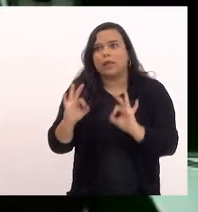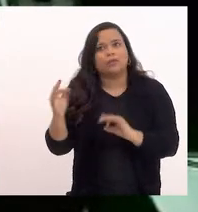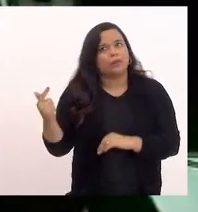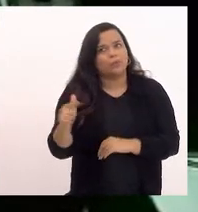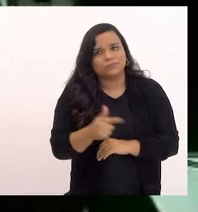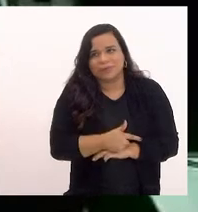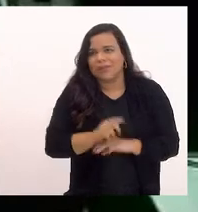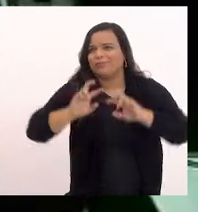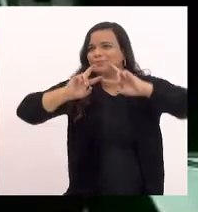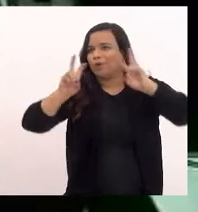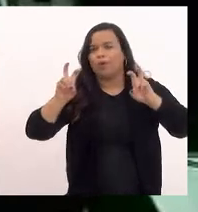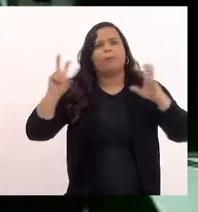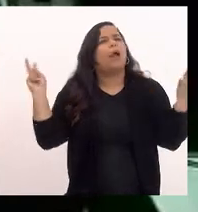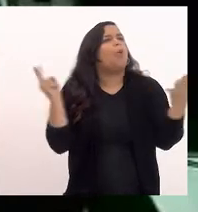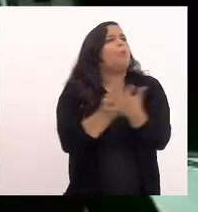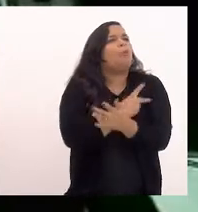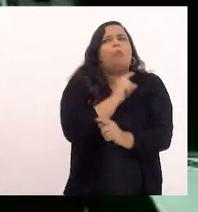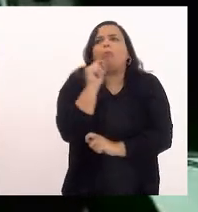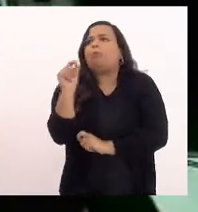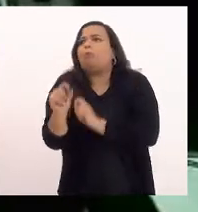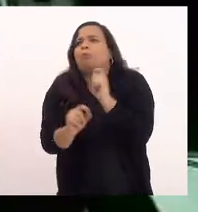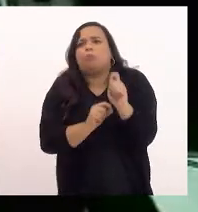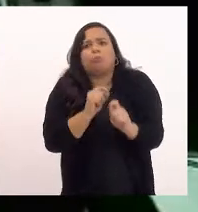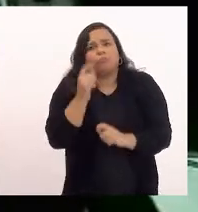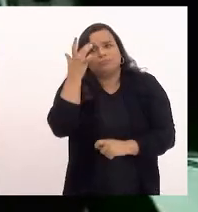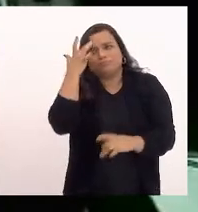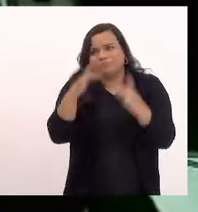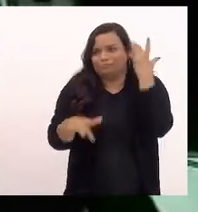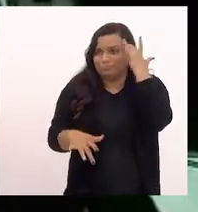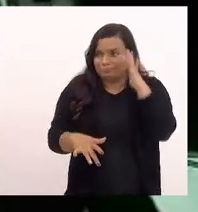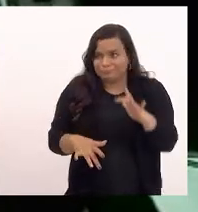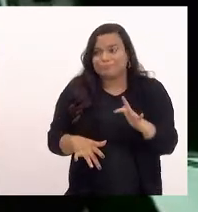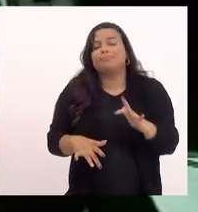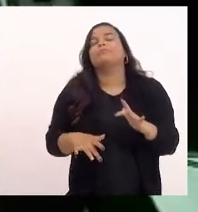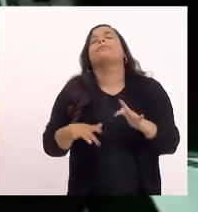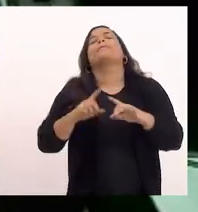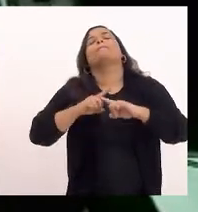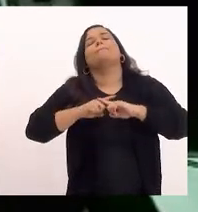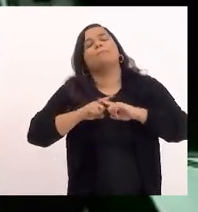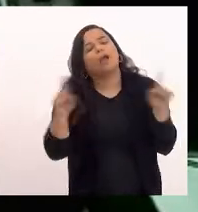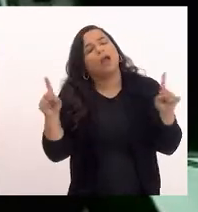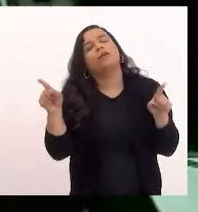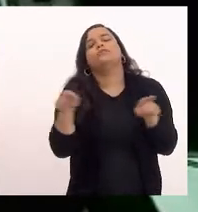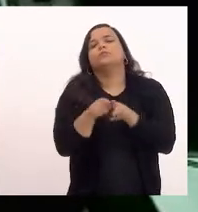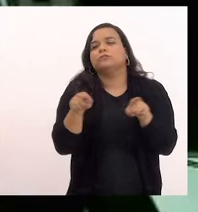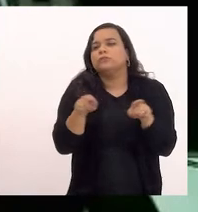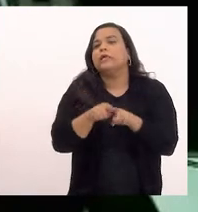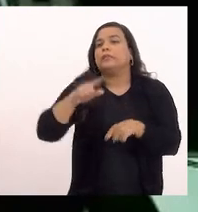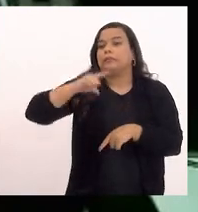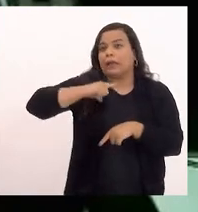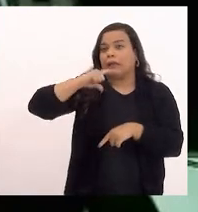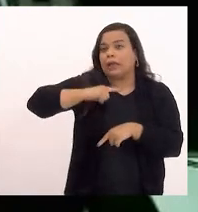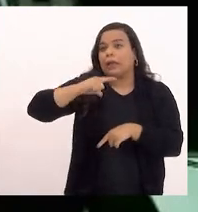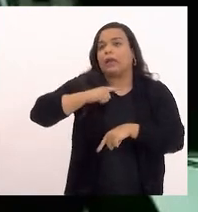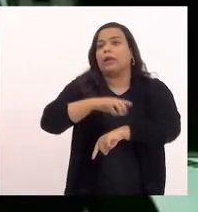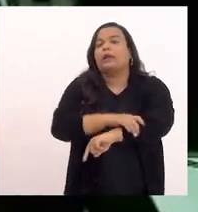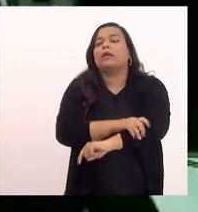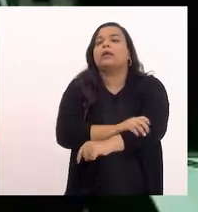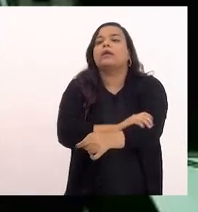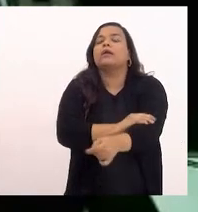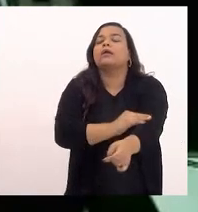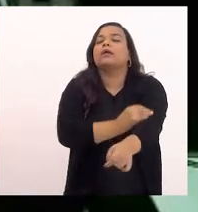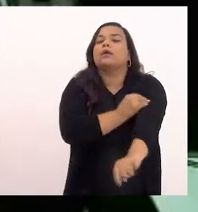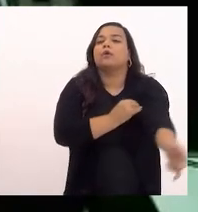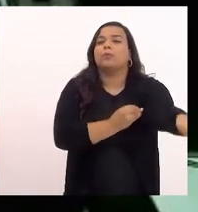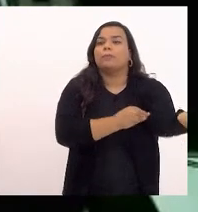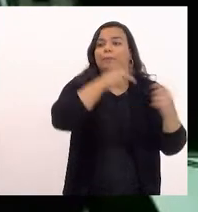sobre o que de fato aconteceu com Ketlin e Romeu mas também houve ali e o nosso presidente da